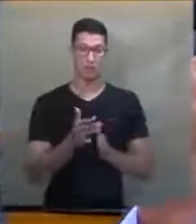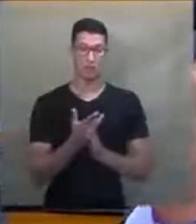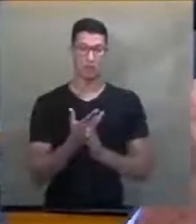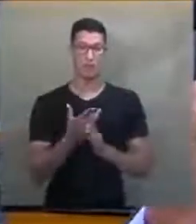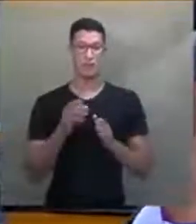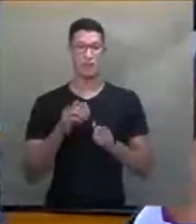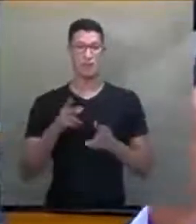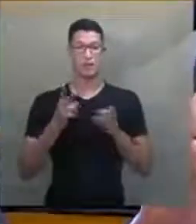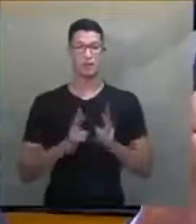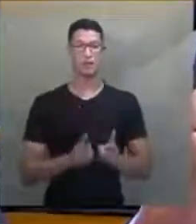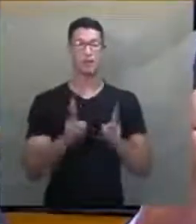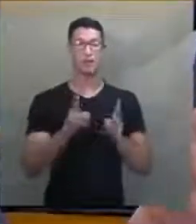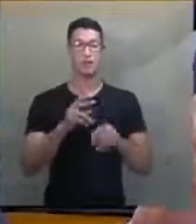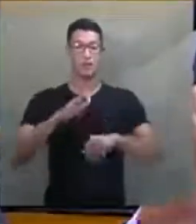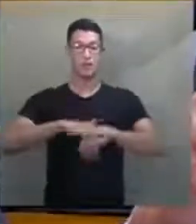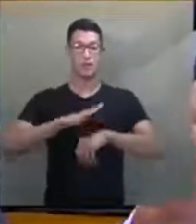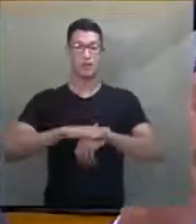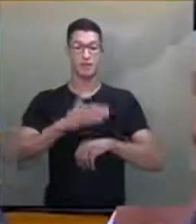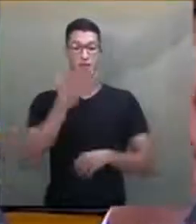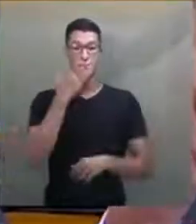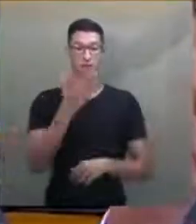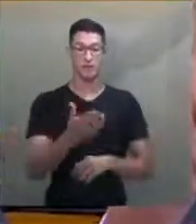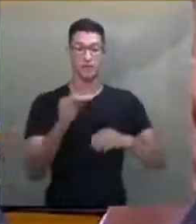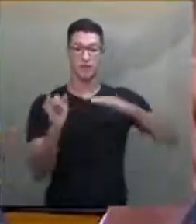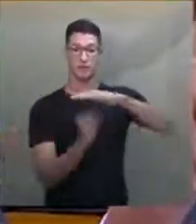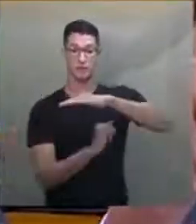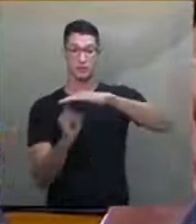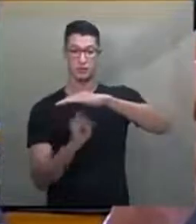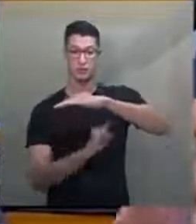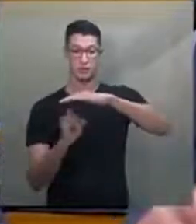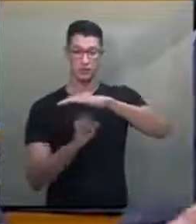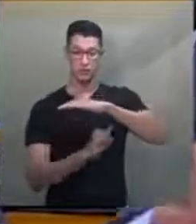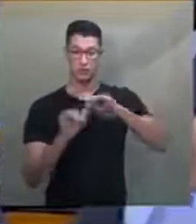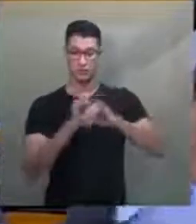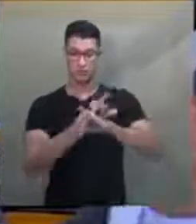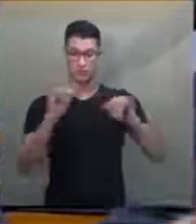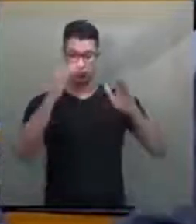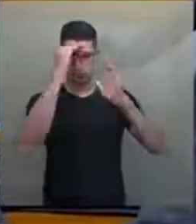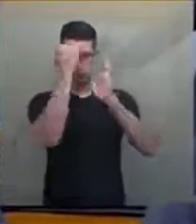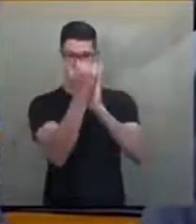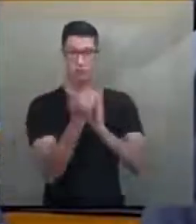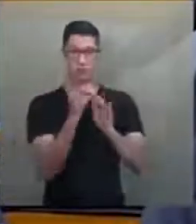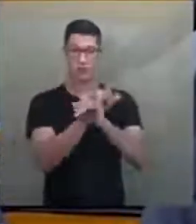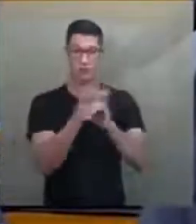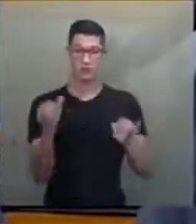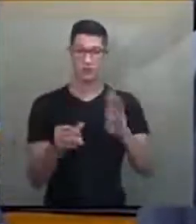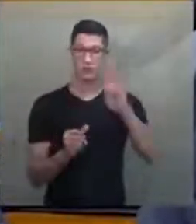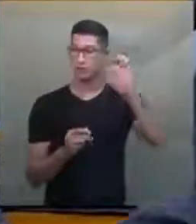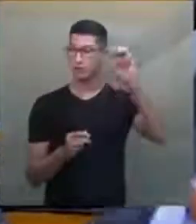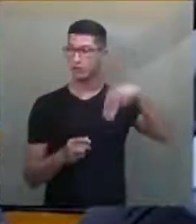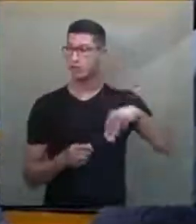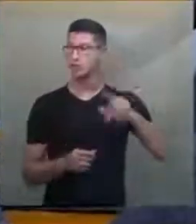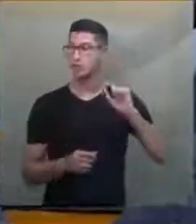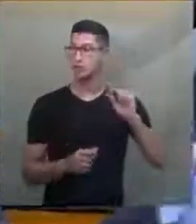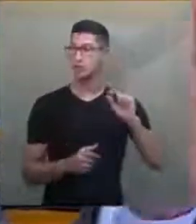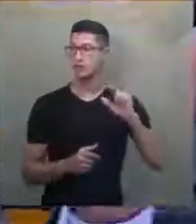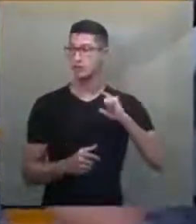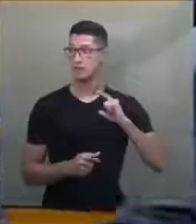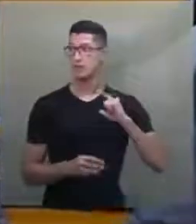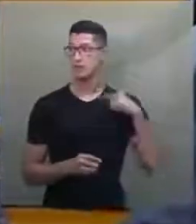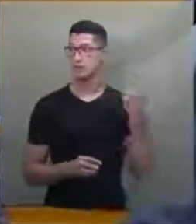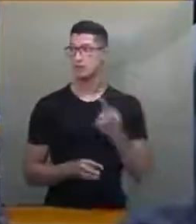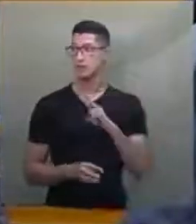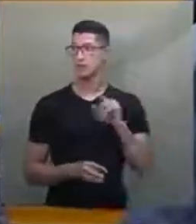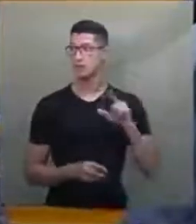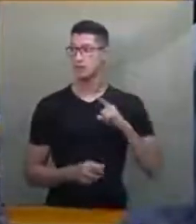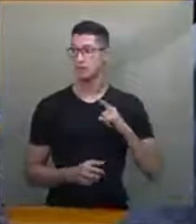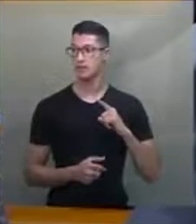quero dizer que sempre a fiz de maneira institucional. O senhor disse muito bem que os poderes devem